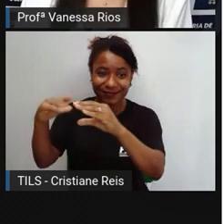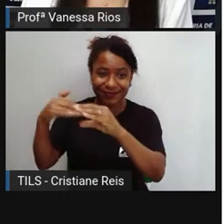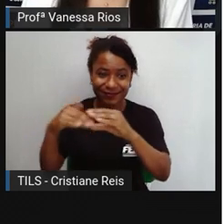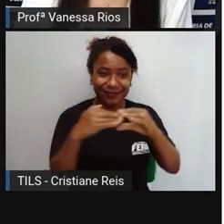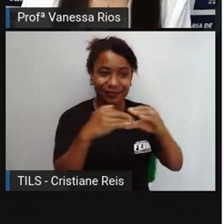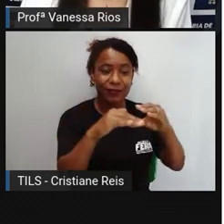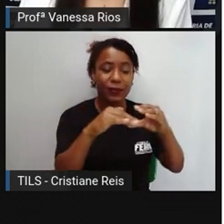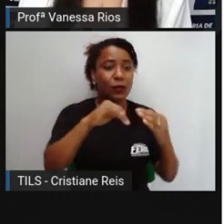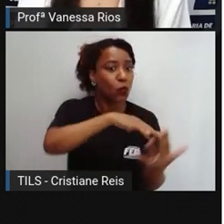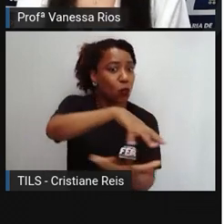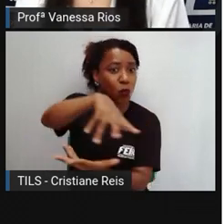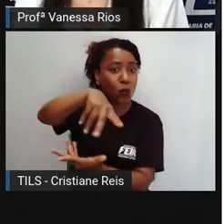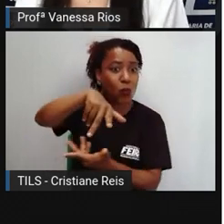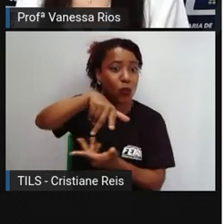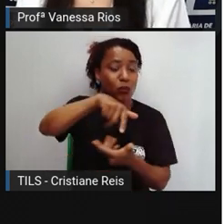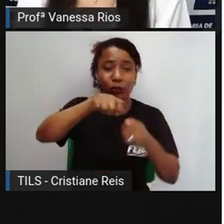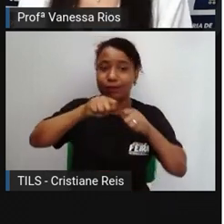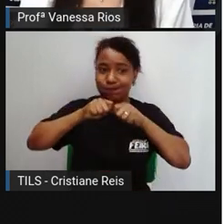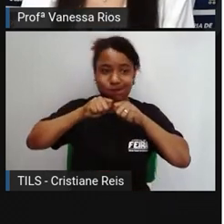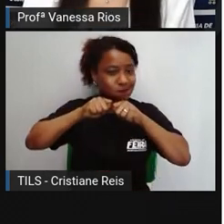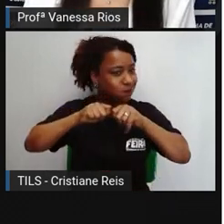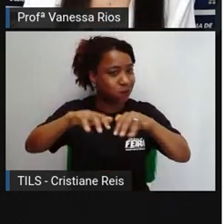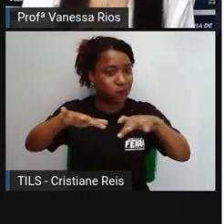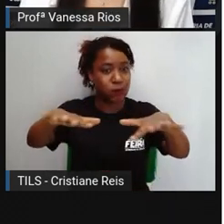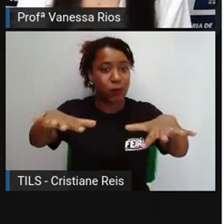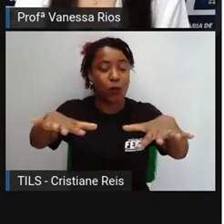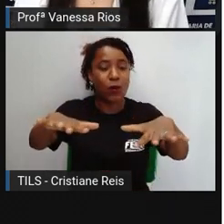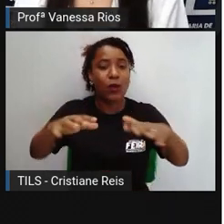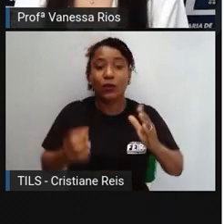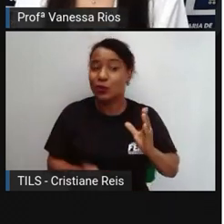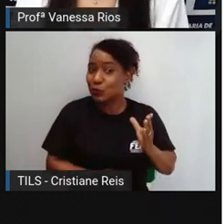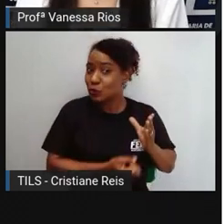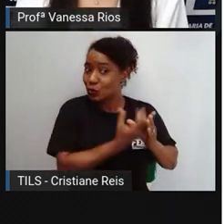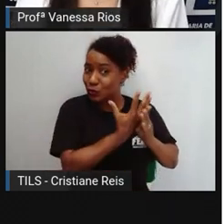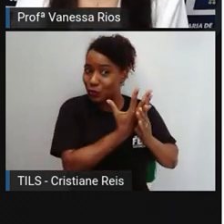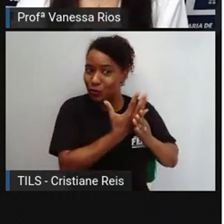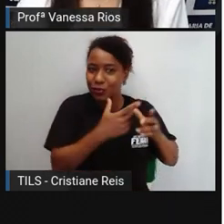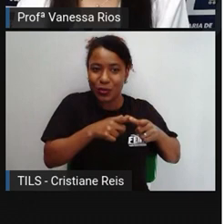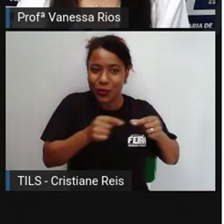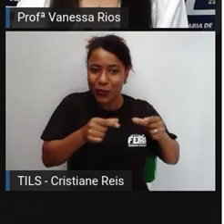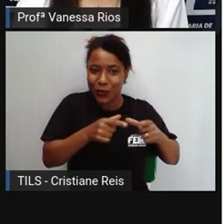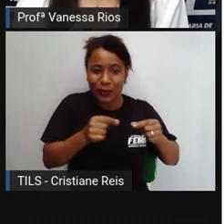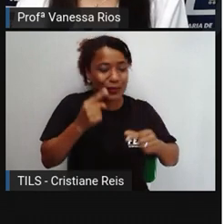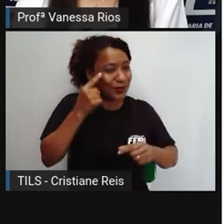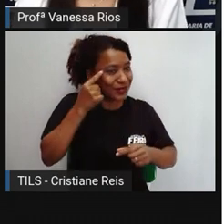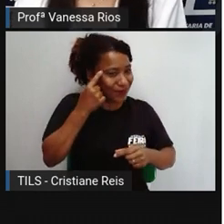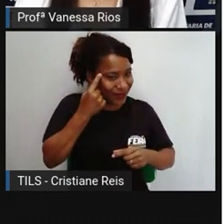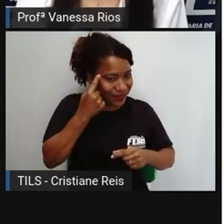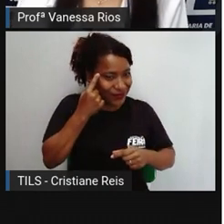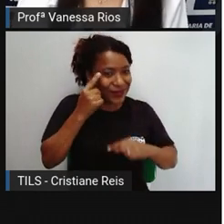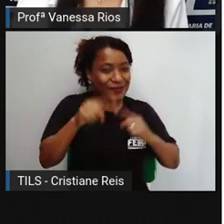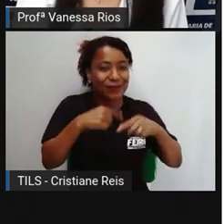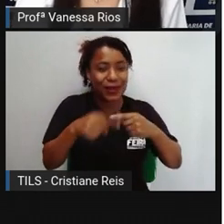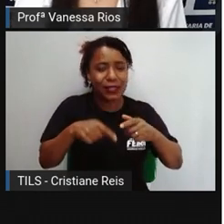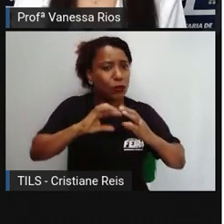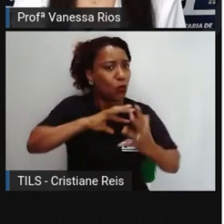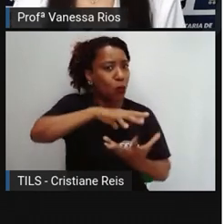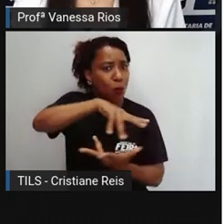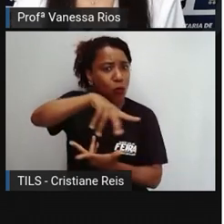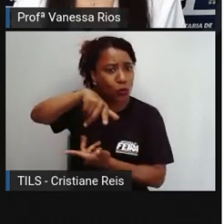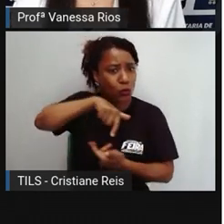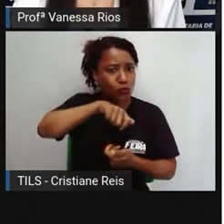do país. Então se começa no Japão, mas a gente já percebe aí a utilização dos emojis no mundo